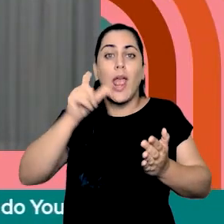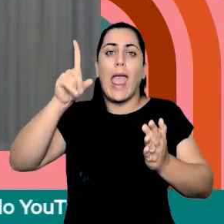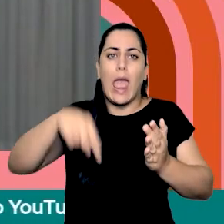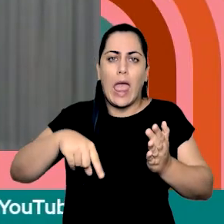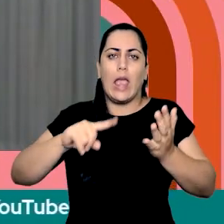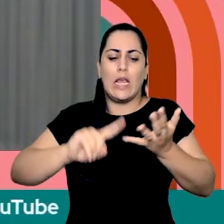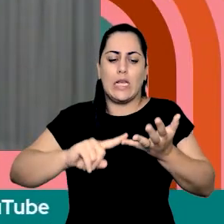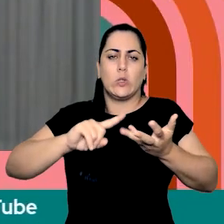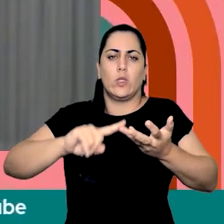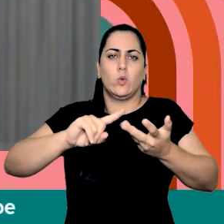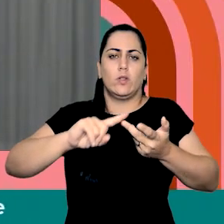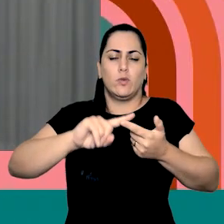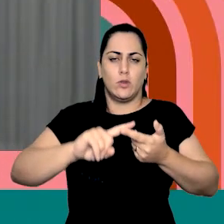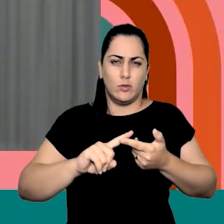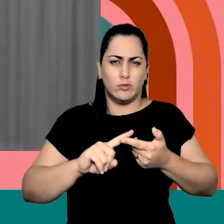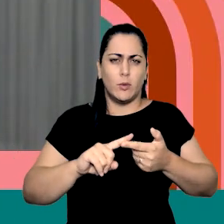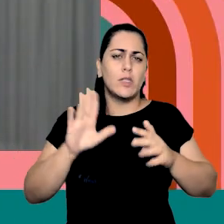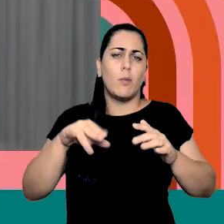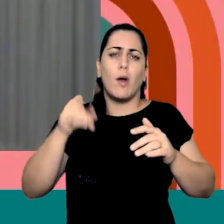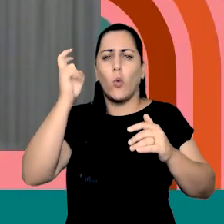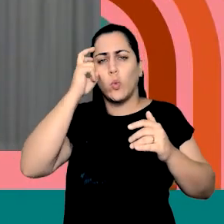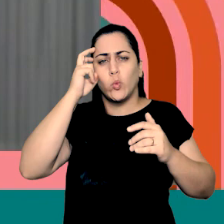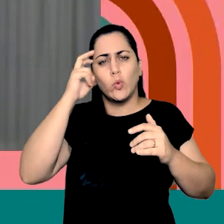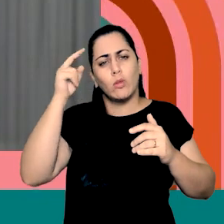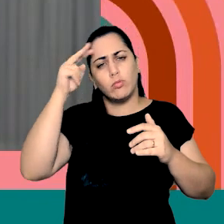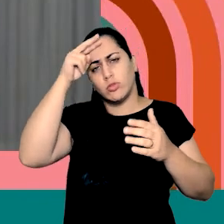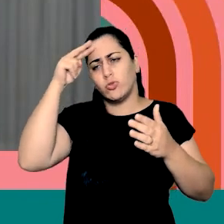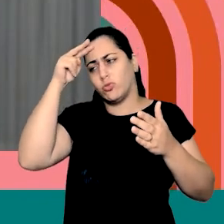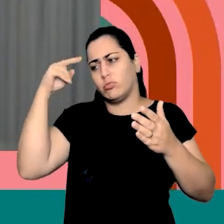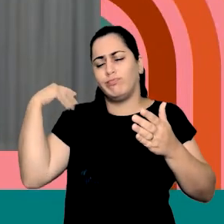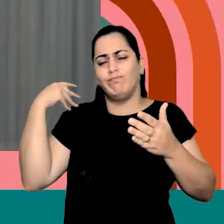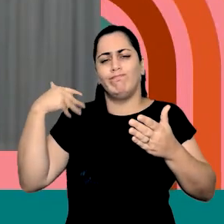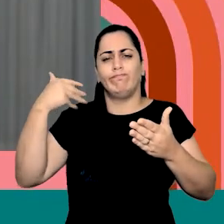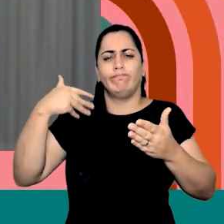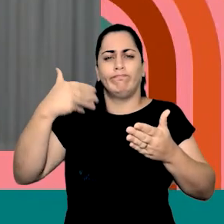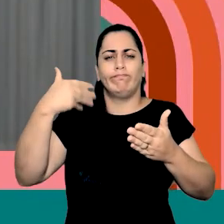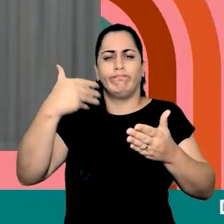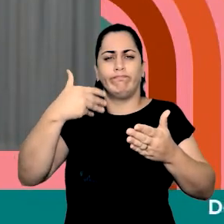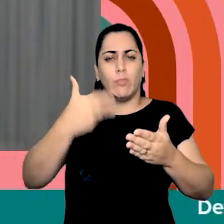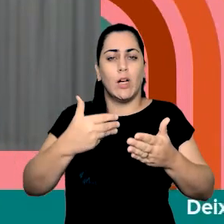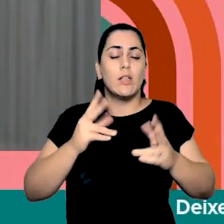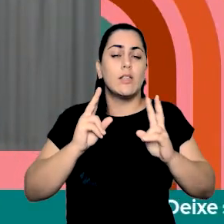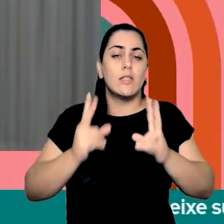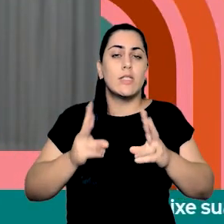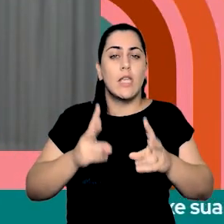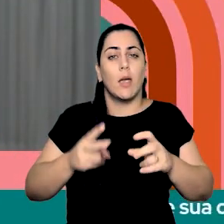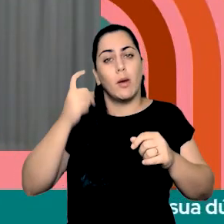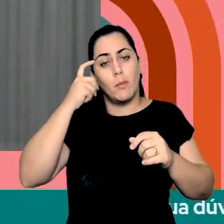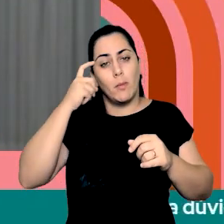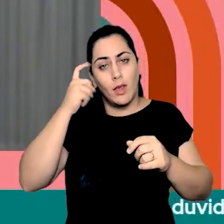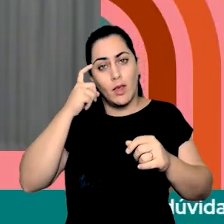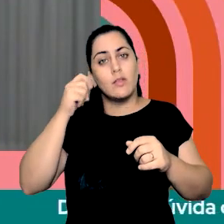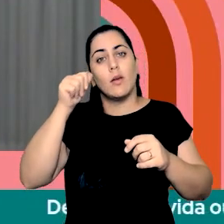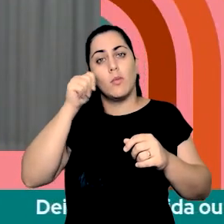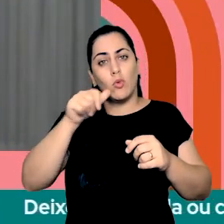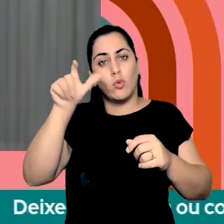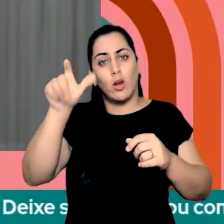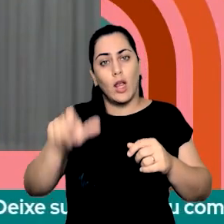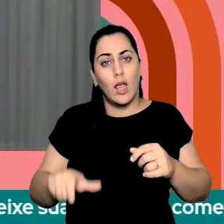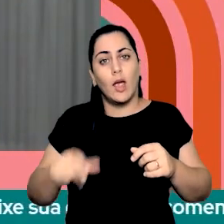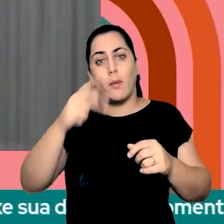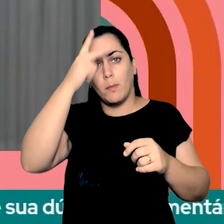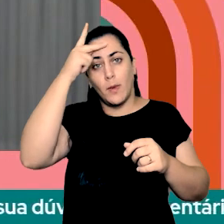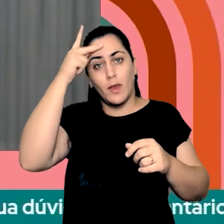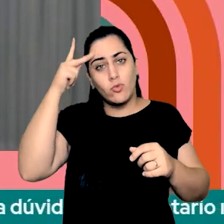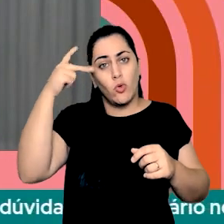isso é cultural, é histórico. Sempre se imaginou que mulher era aquela pessoa que